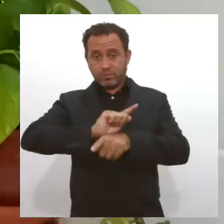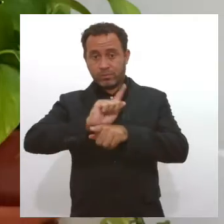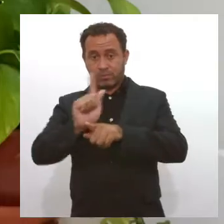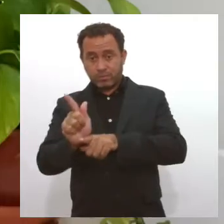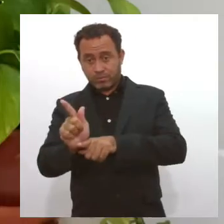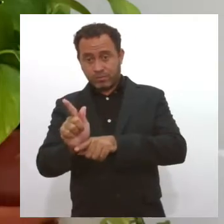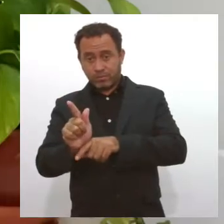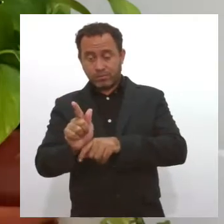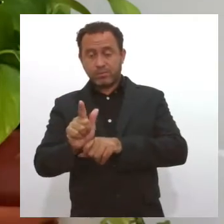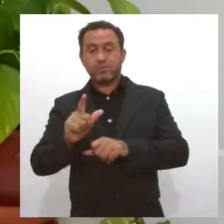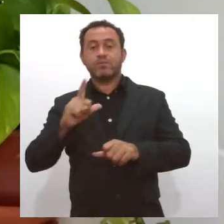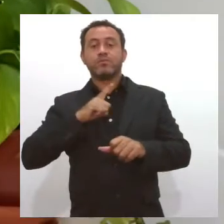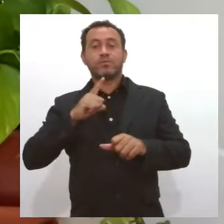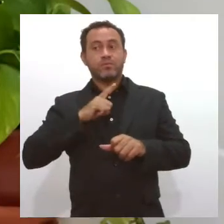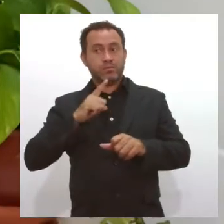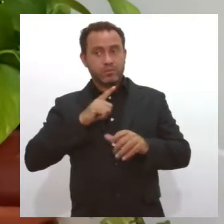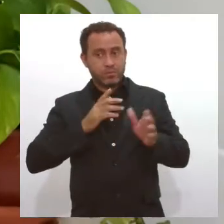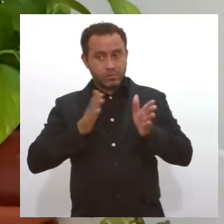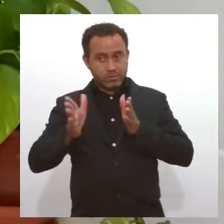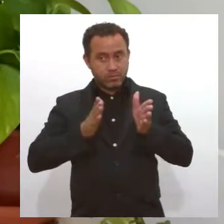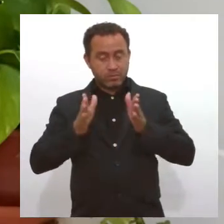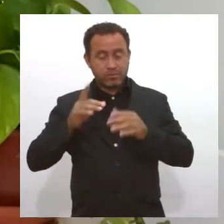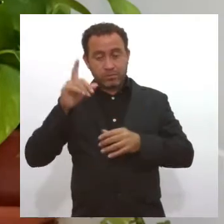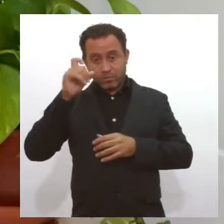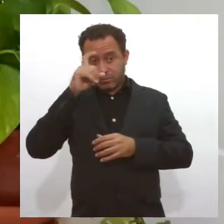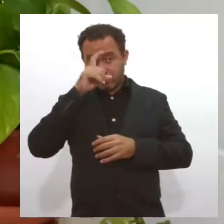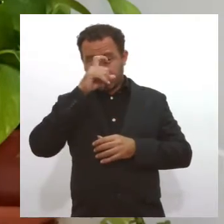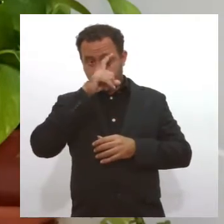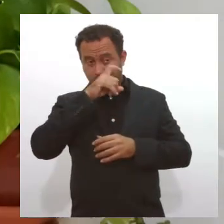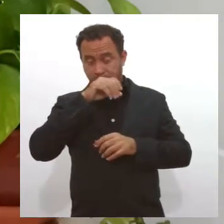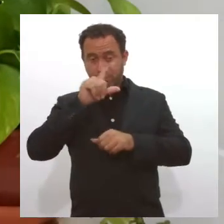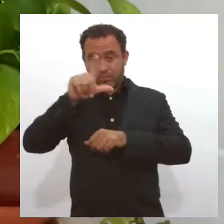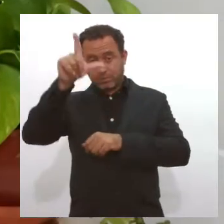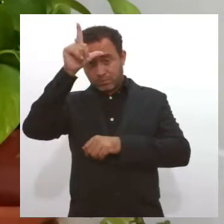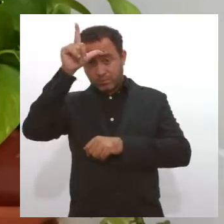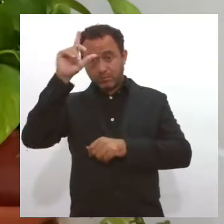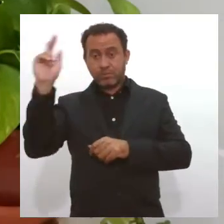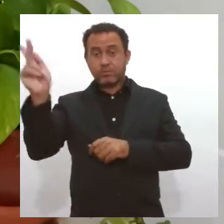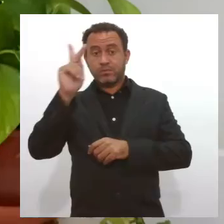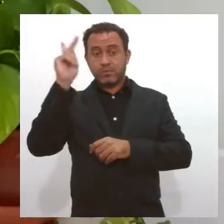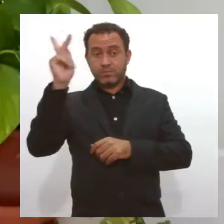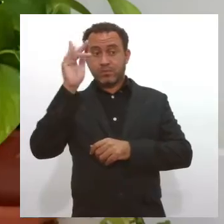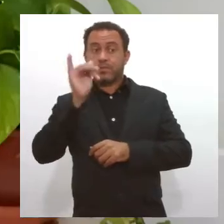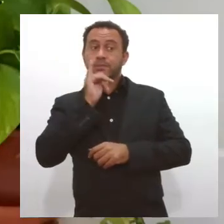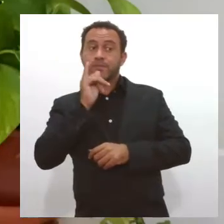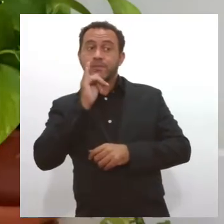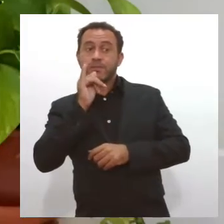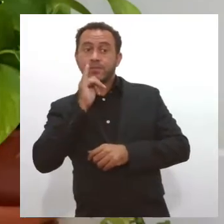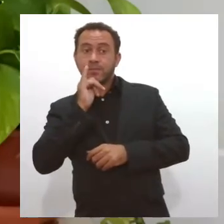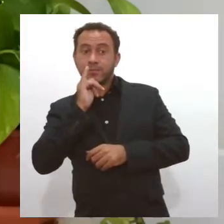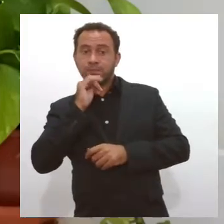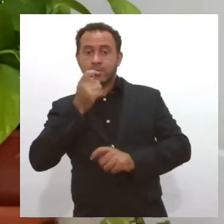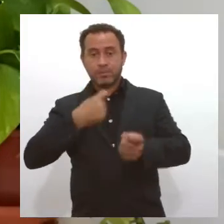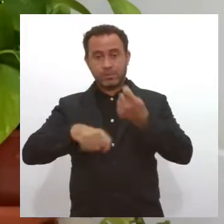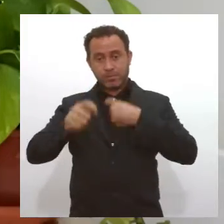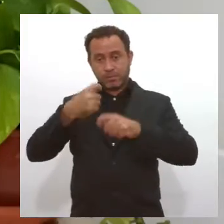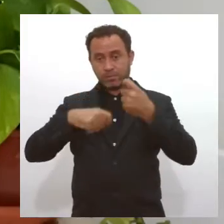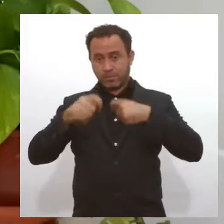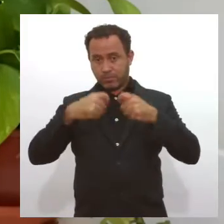vamos estar com perigo na autoliderança. Se nós olharmos historicamente, por exemplo, a história da administração,